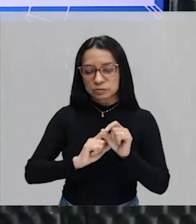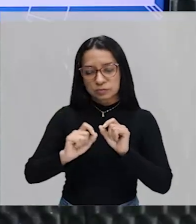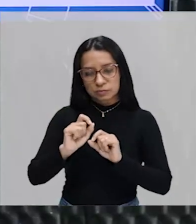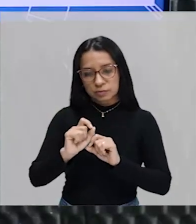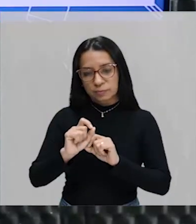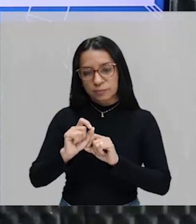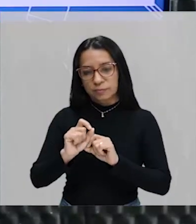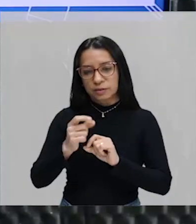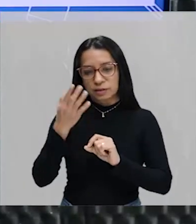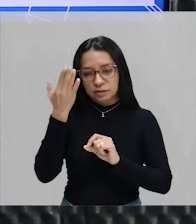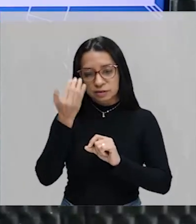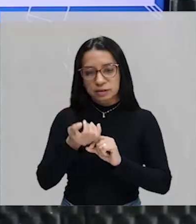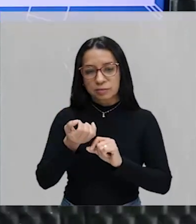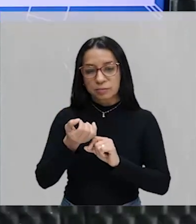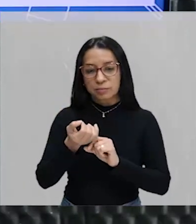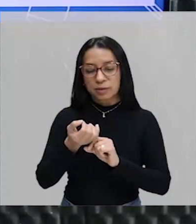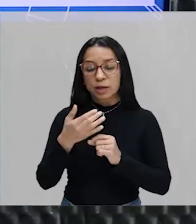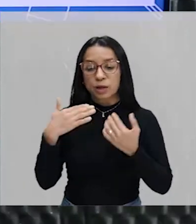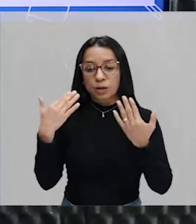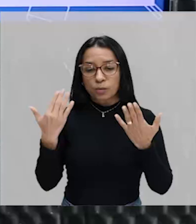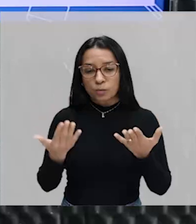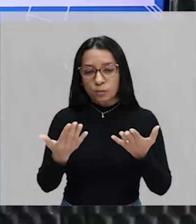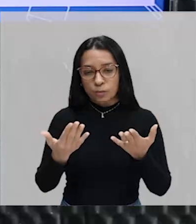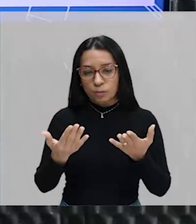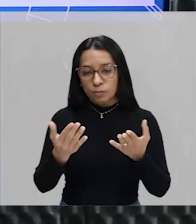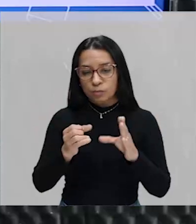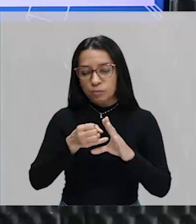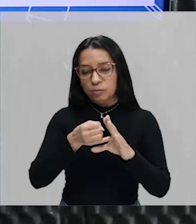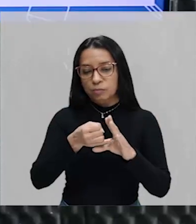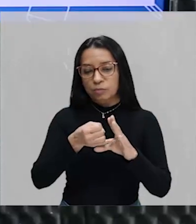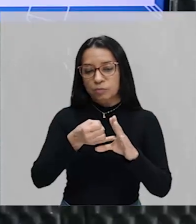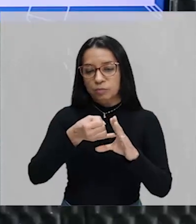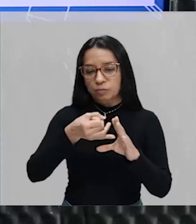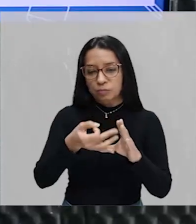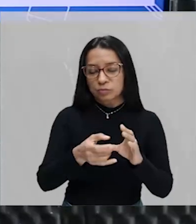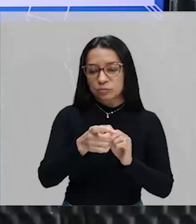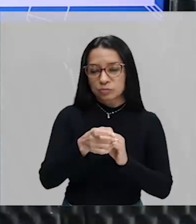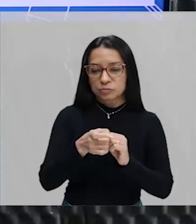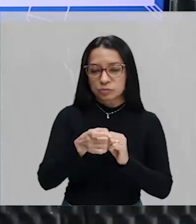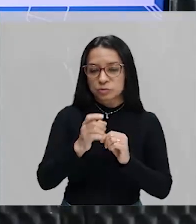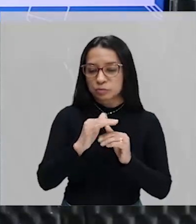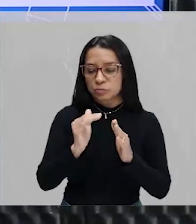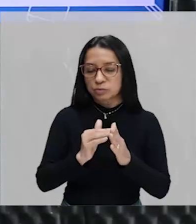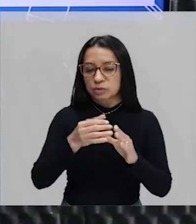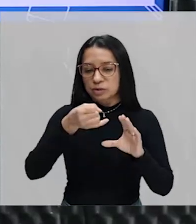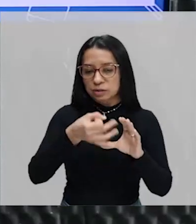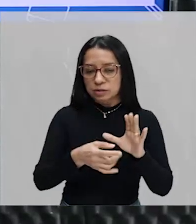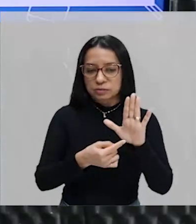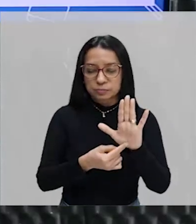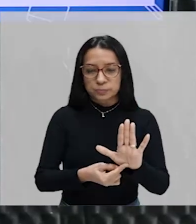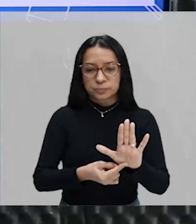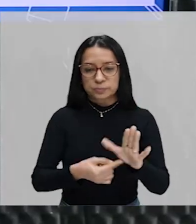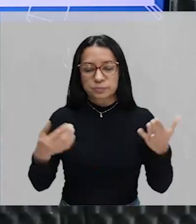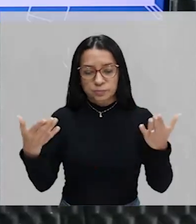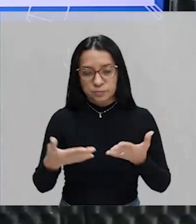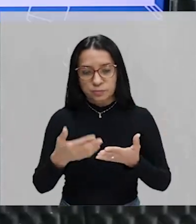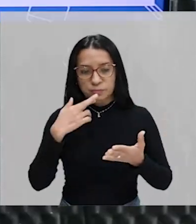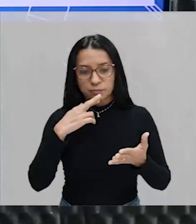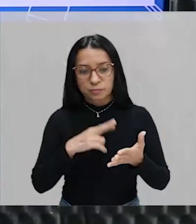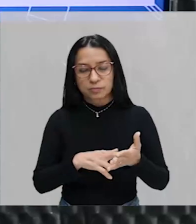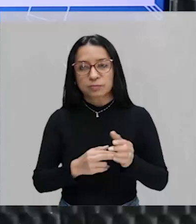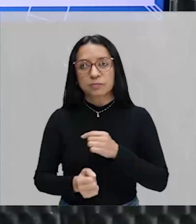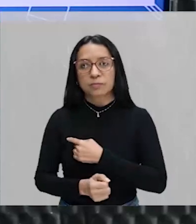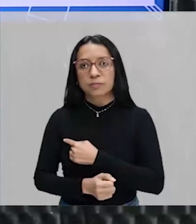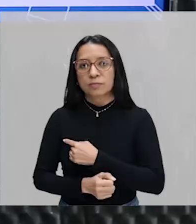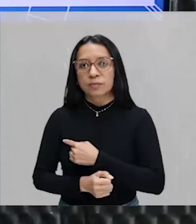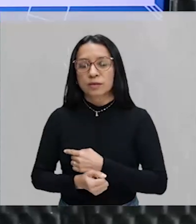justamente determinar esse conjunto X com todas essas características que foram dadas. E agora? Bom, agora, né, nós vamos